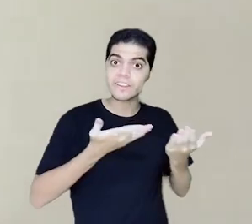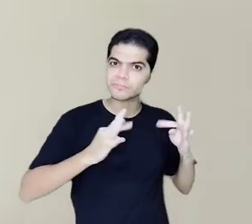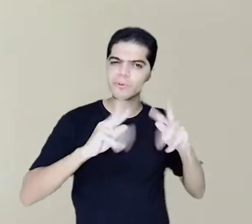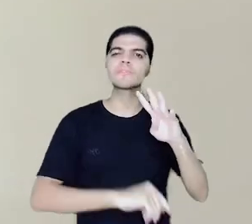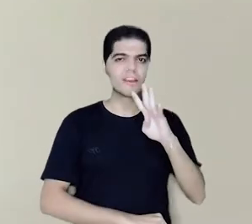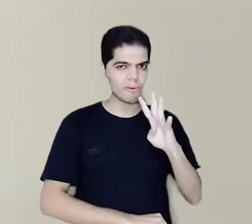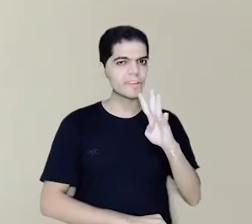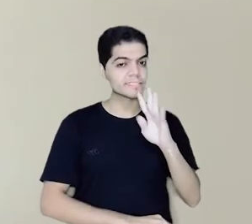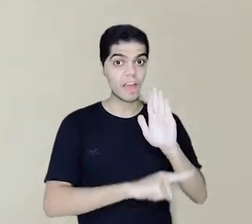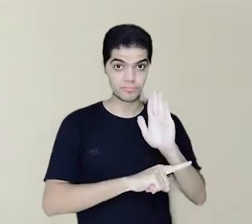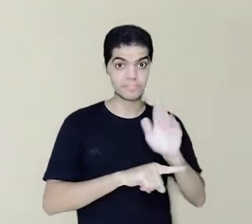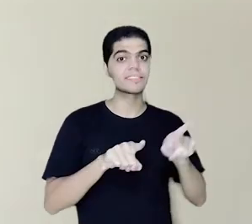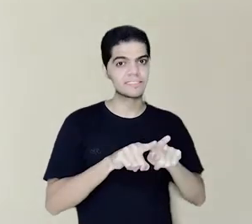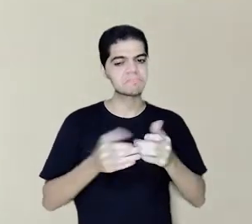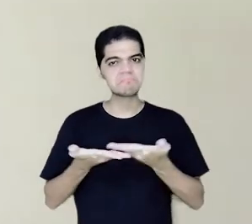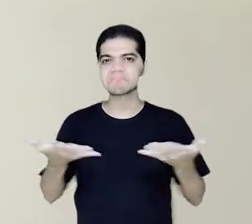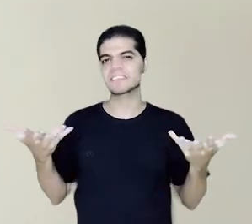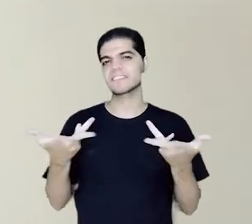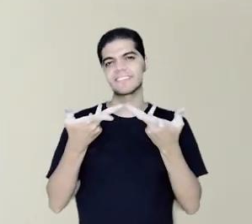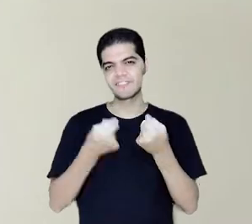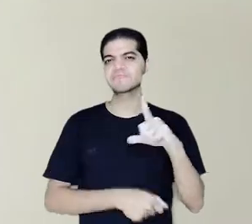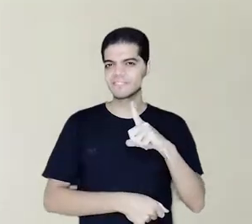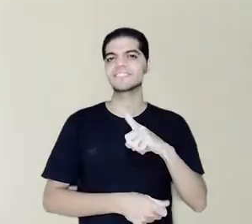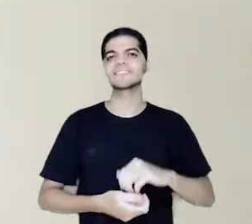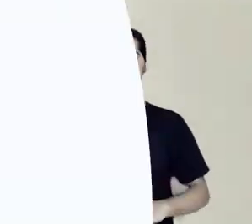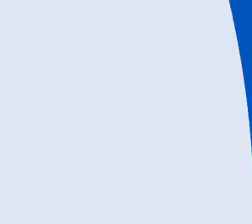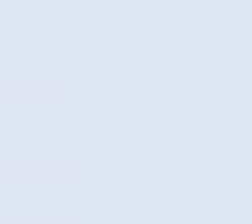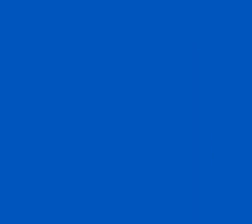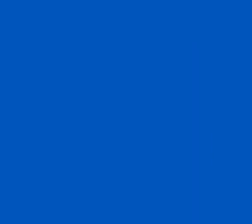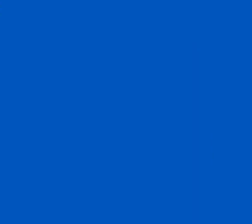a conhecer e contribuir para esse trabalho incrível que tem sido feito.